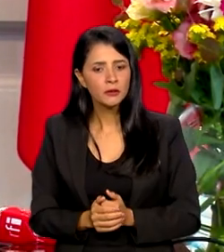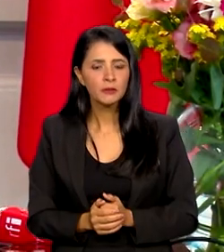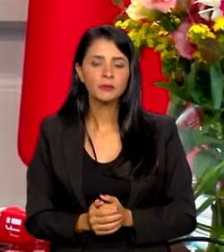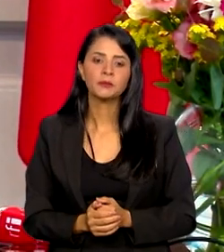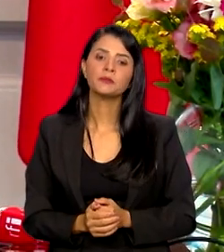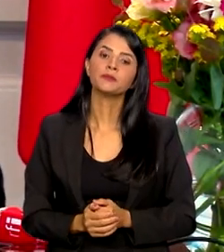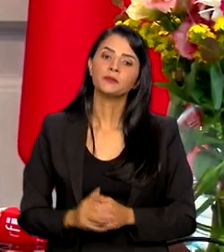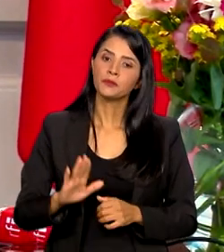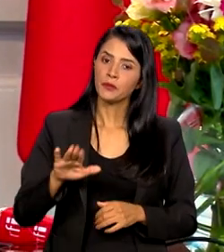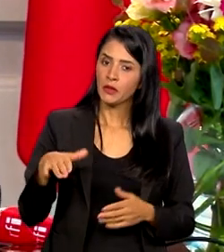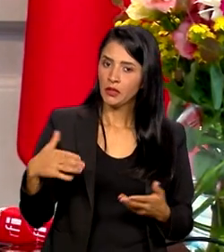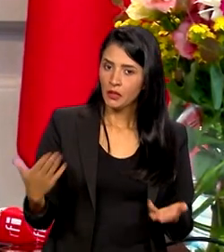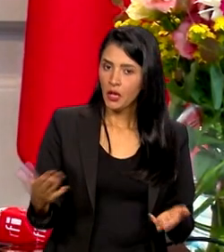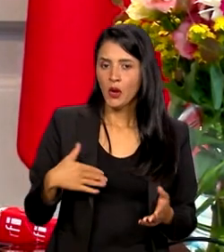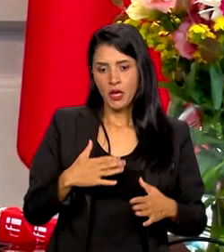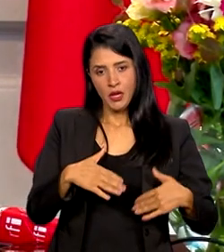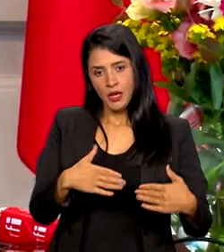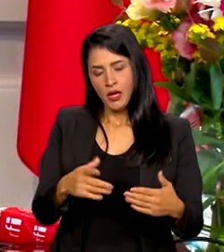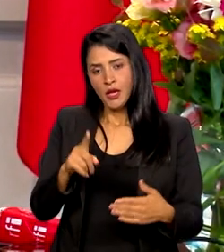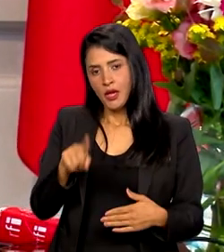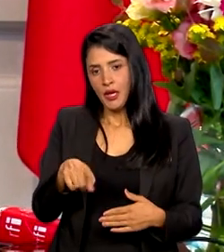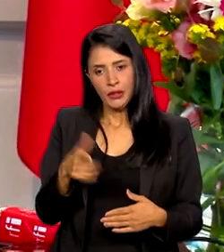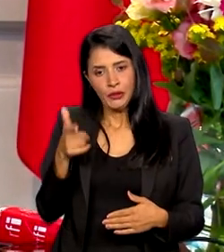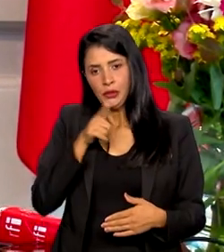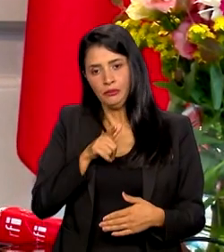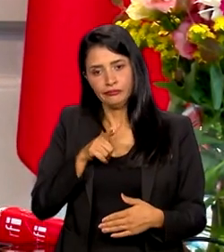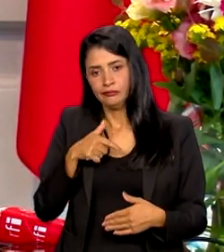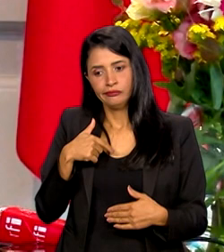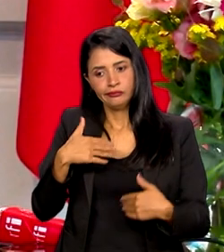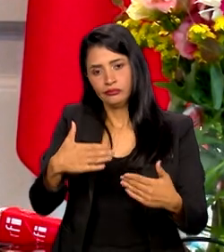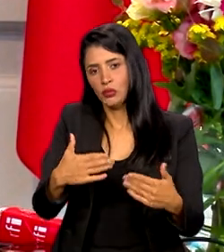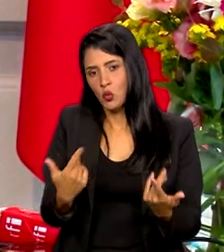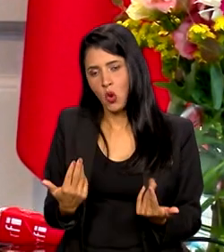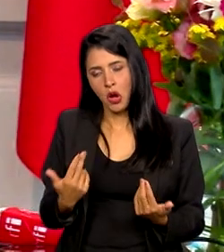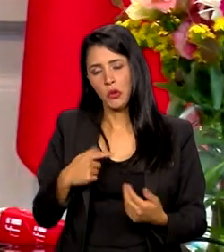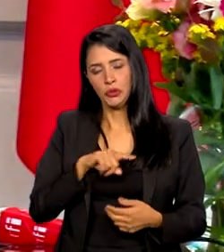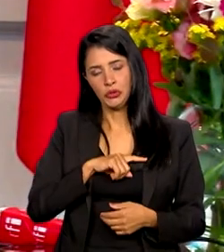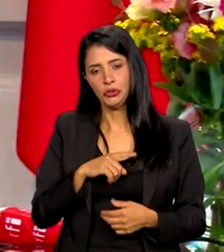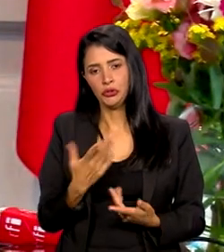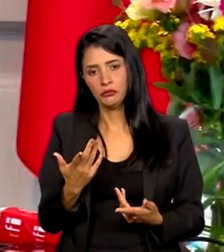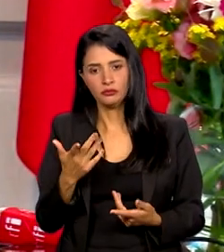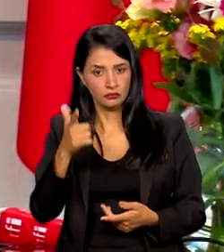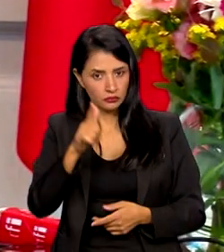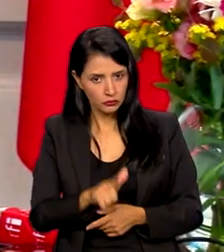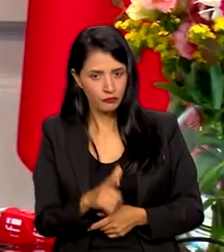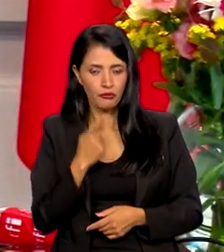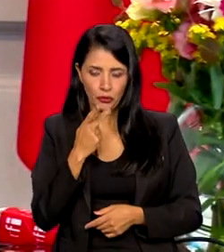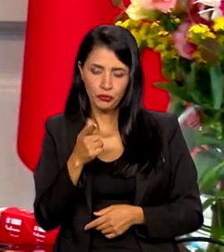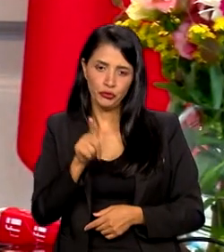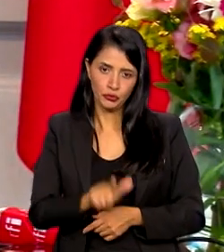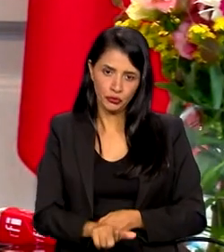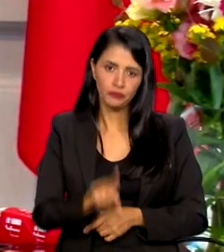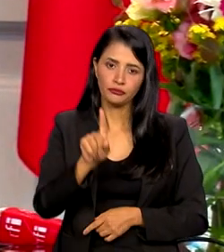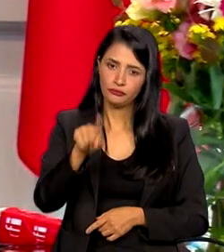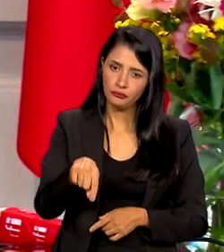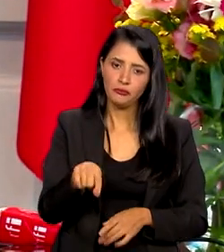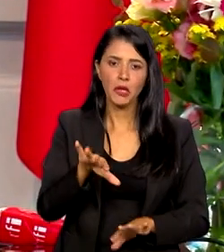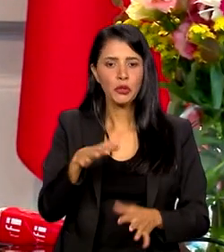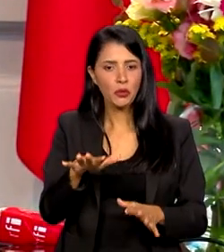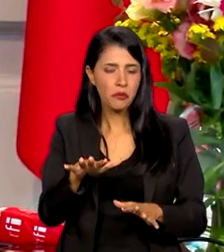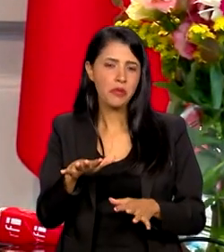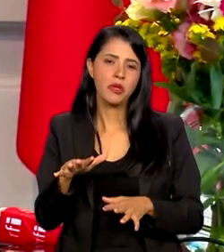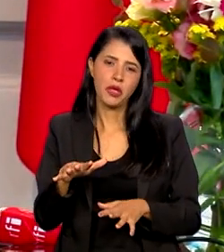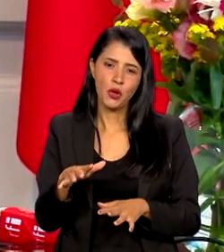O processo não andou conforme, repito, são praticamente pouco mais de,